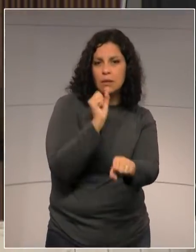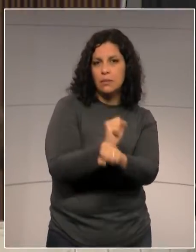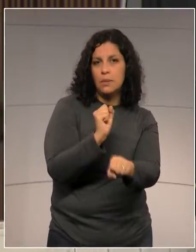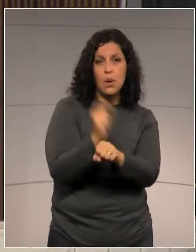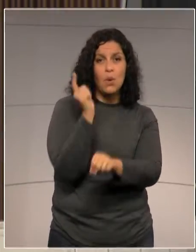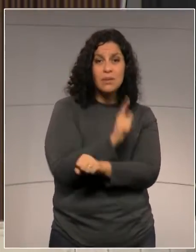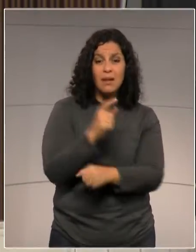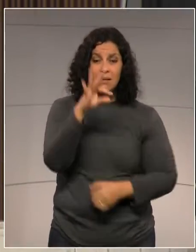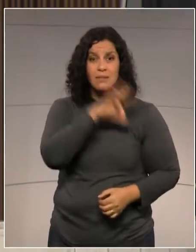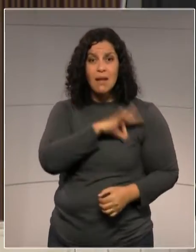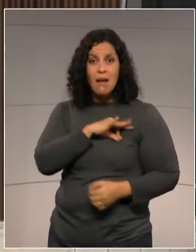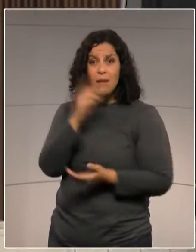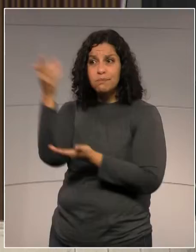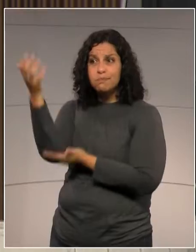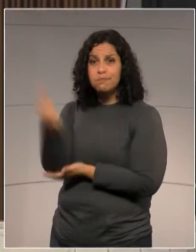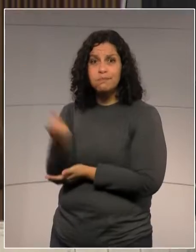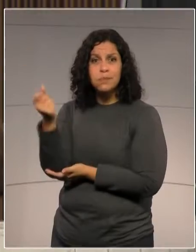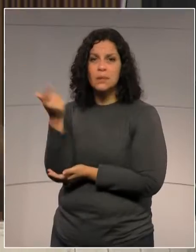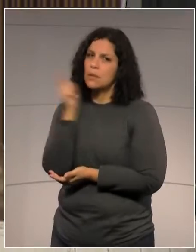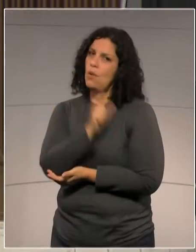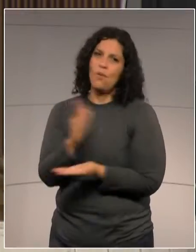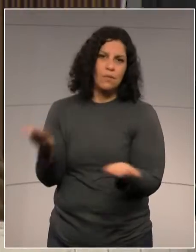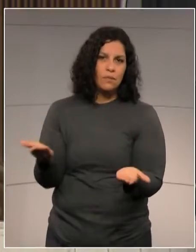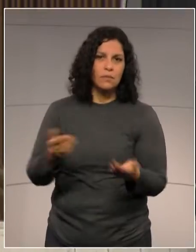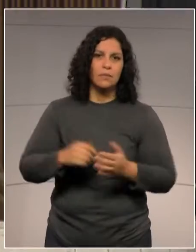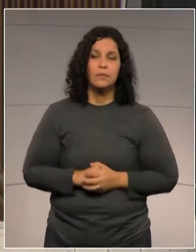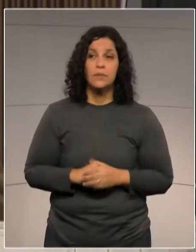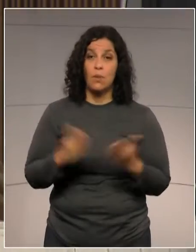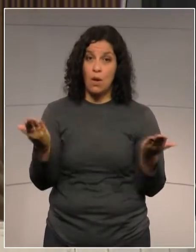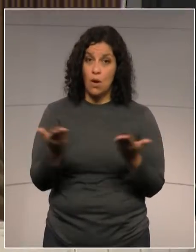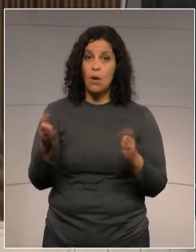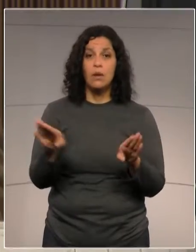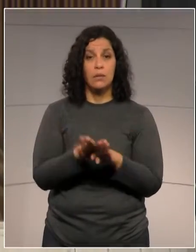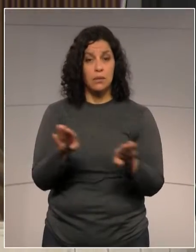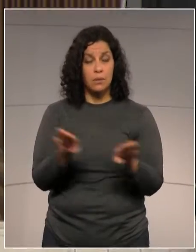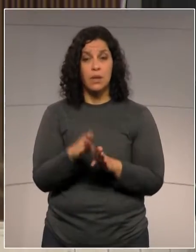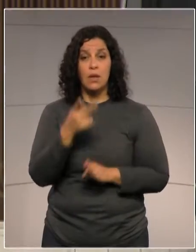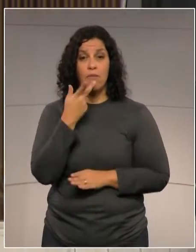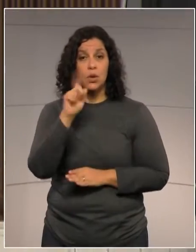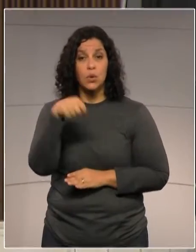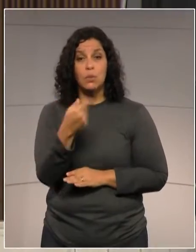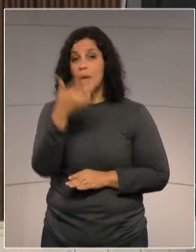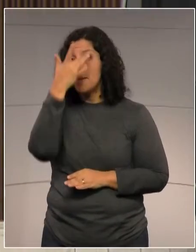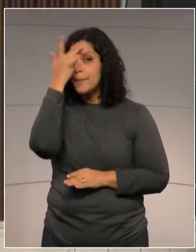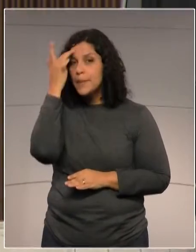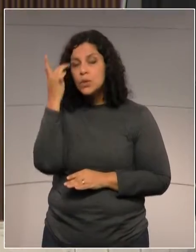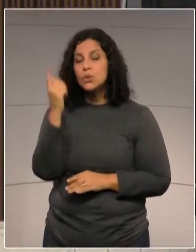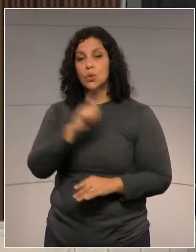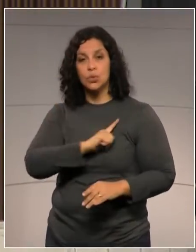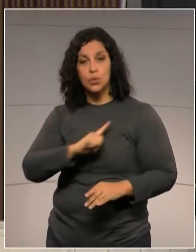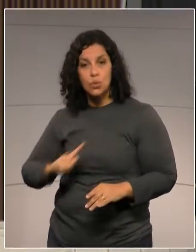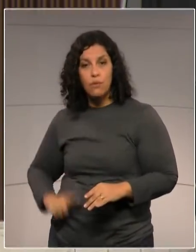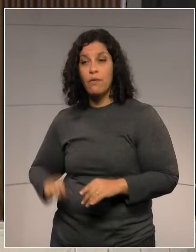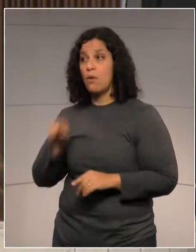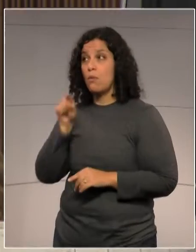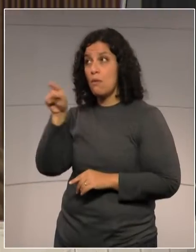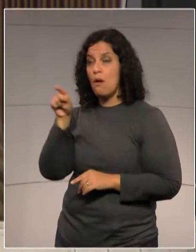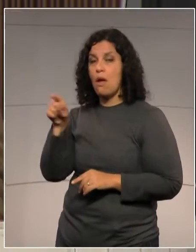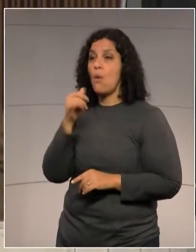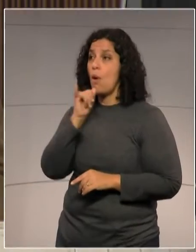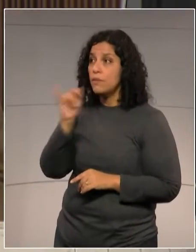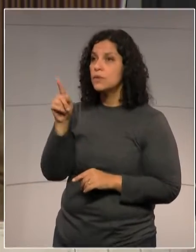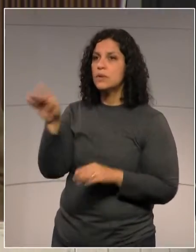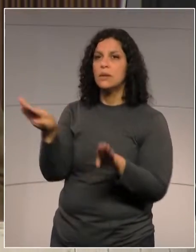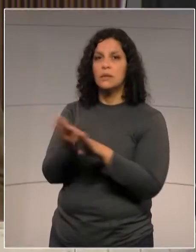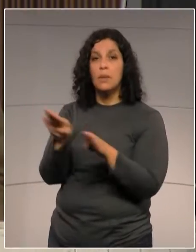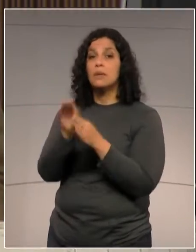poder receber a pensão e não consegue. Quero aqui me direcionar às estruturas do governo, ao nosso governador, ao